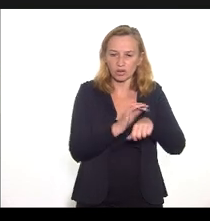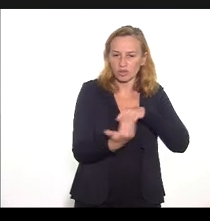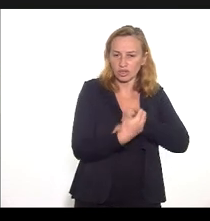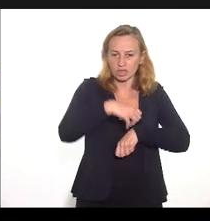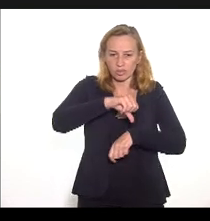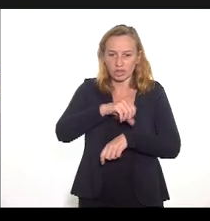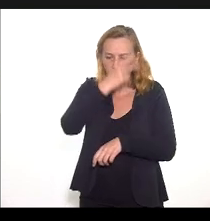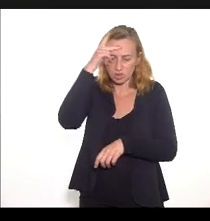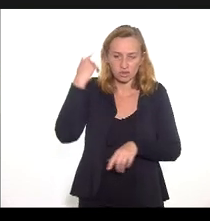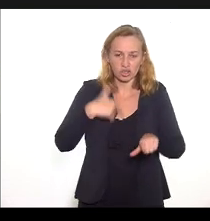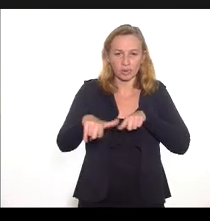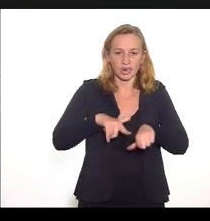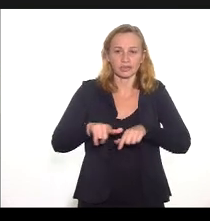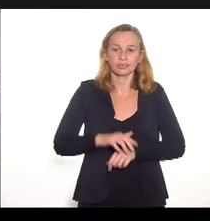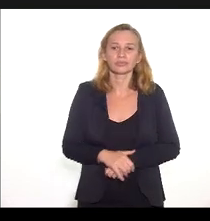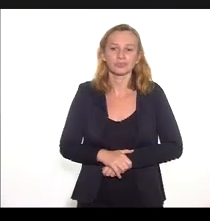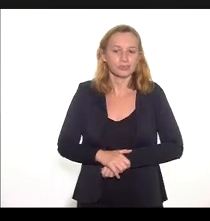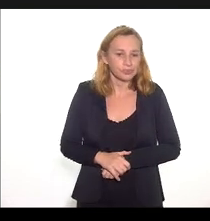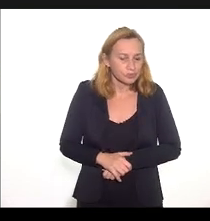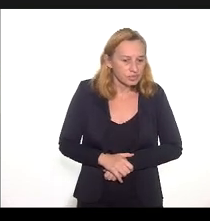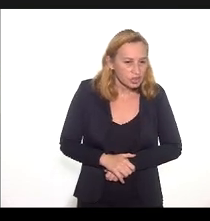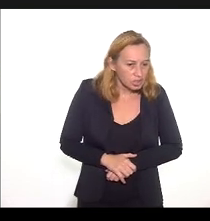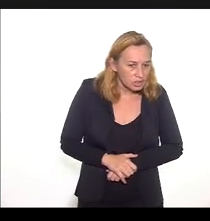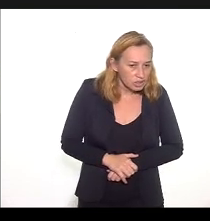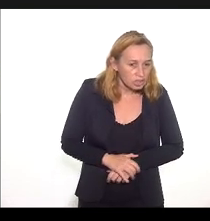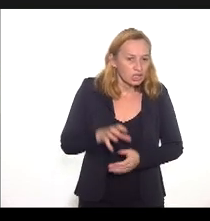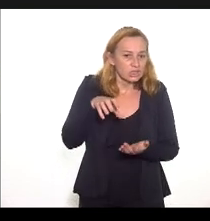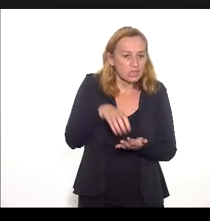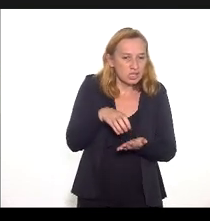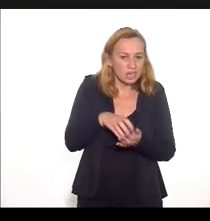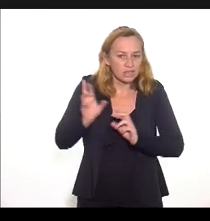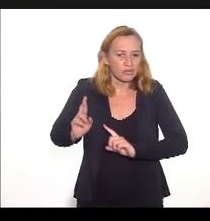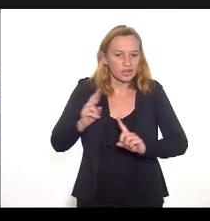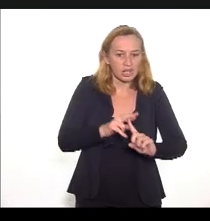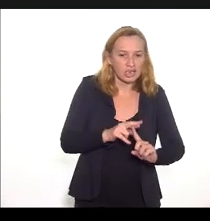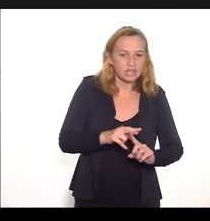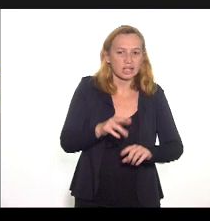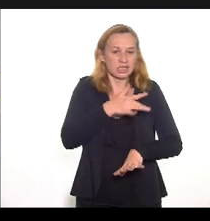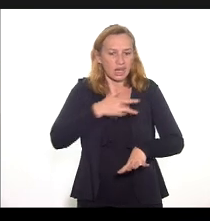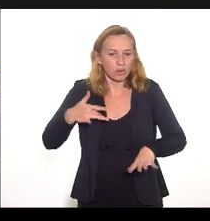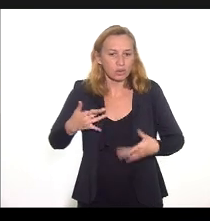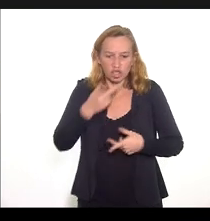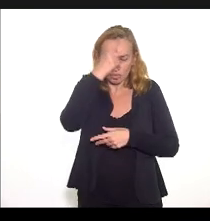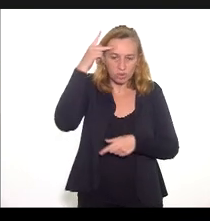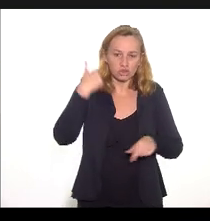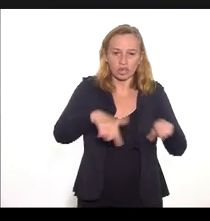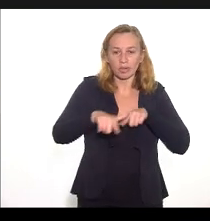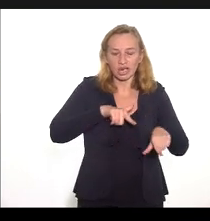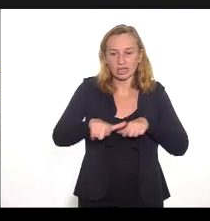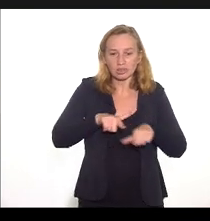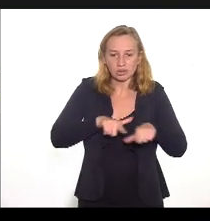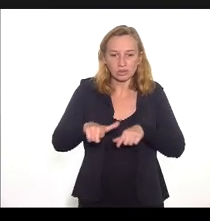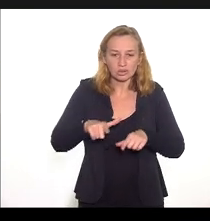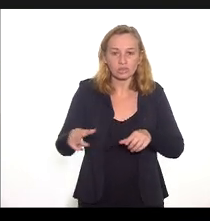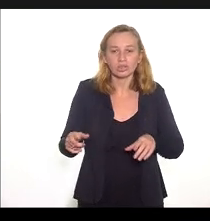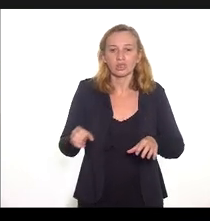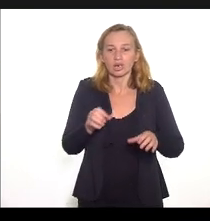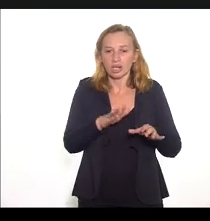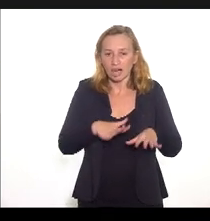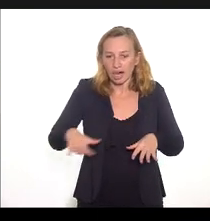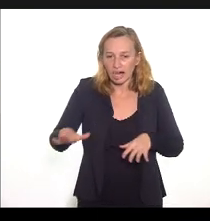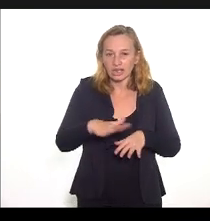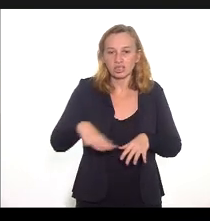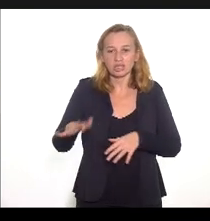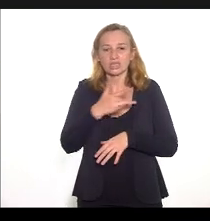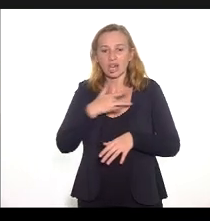nos trabalhadores. A reestruturação dos centros de referência em saúde do trabalhador, Sereste, nas nove regiões de saúde e